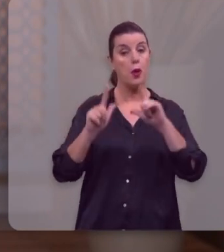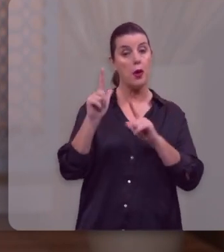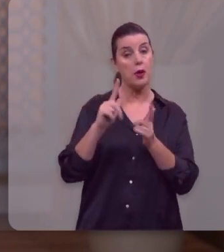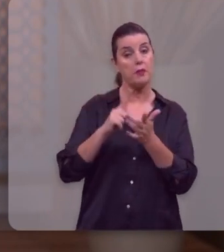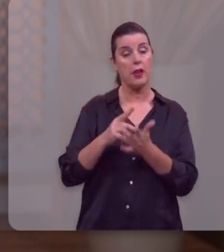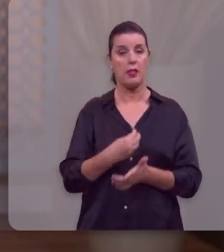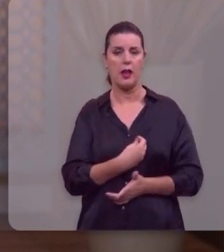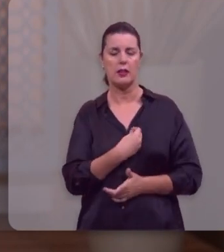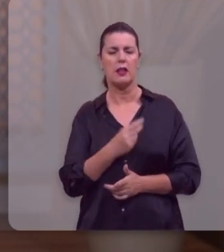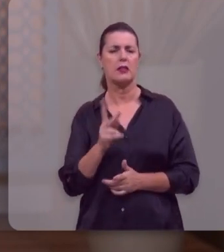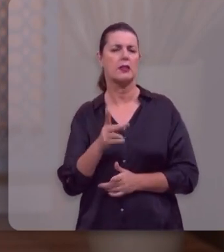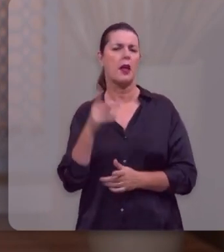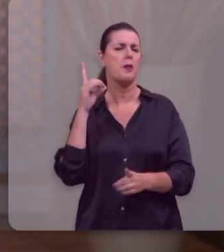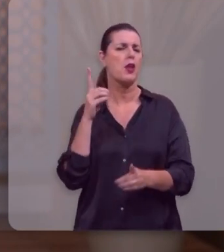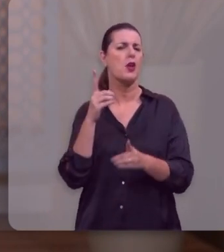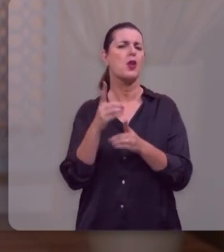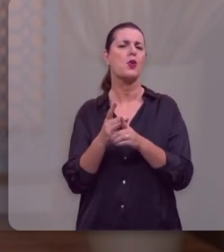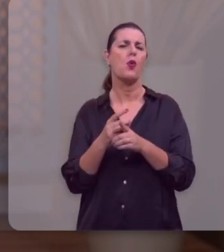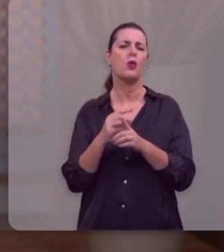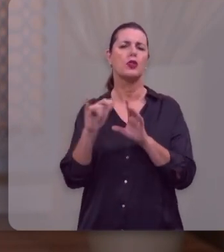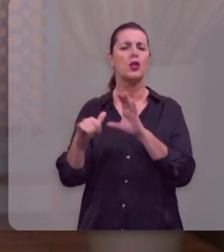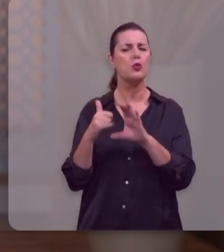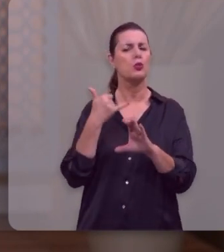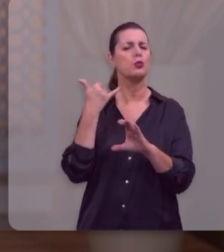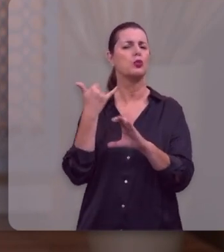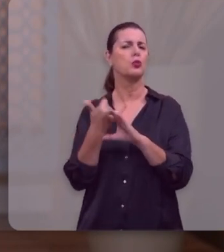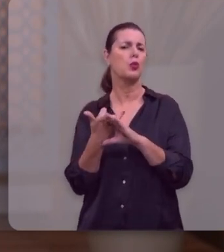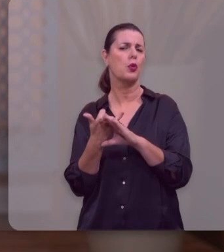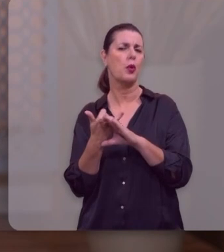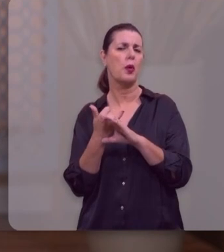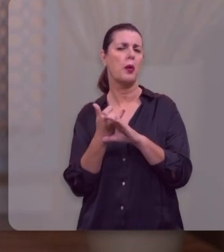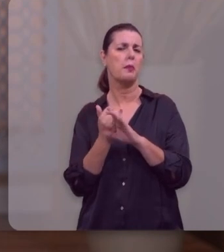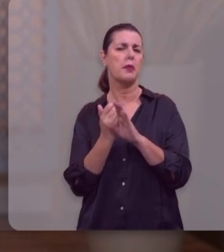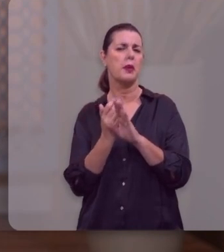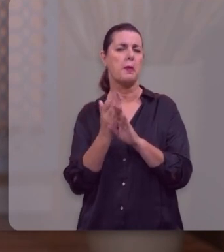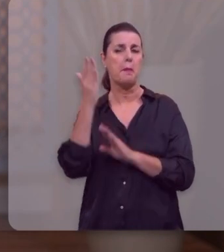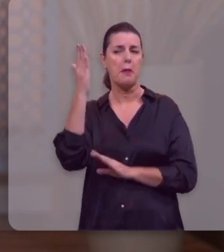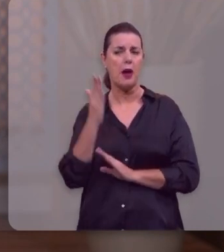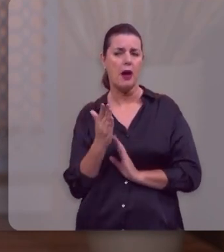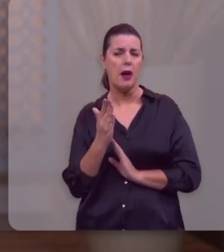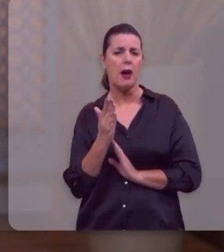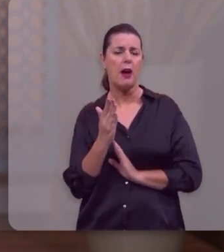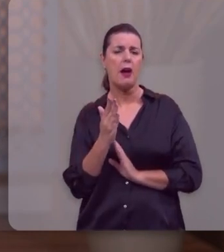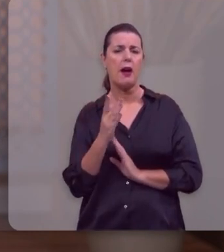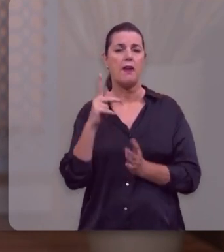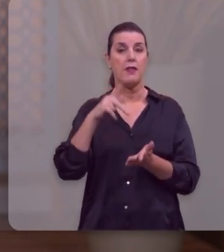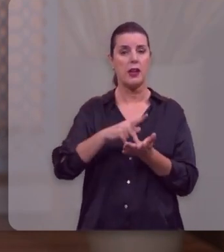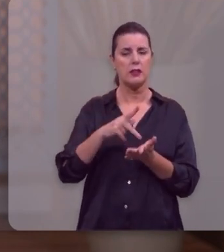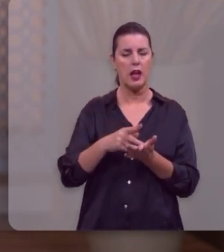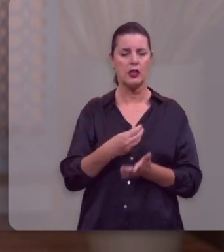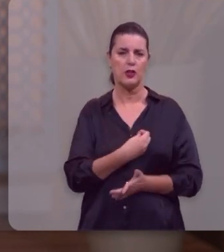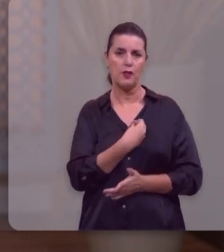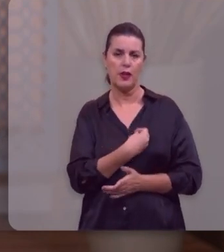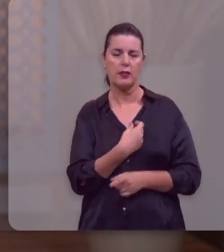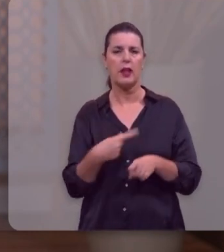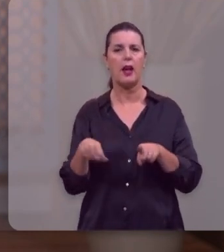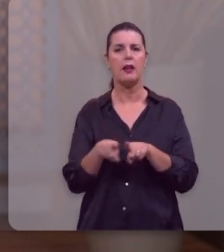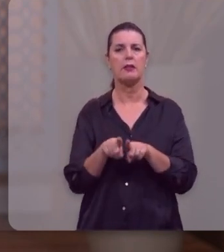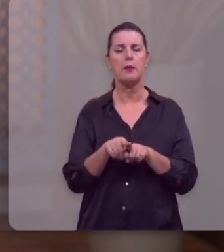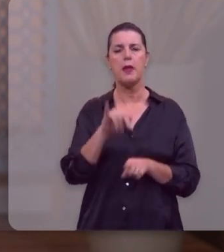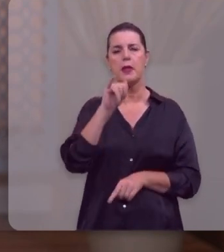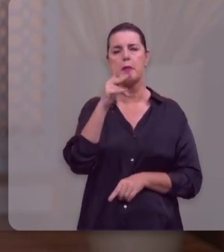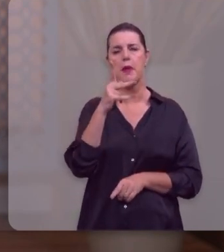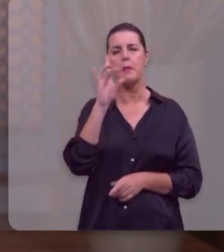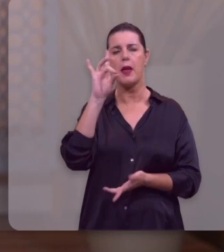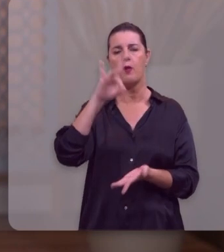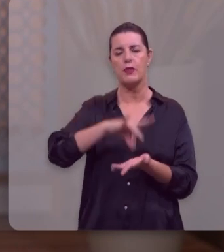Verdade e Vida, você sempre encontra no nosso canal do YouTube, tanto no youtube.com barra programa Verdade e Vida, quanto no youtube.com barra